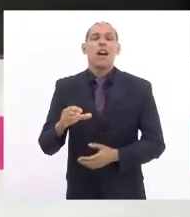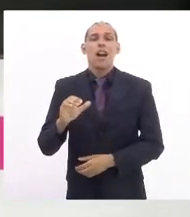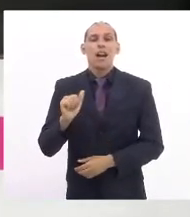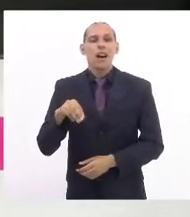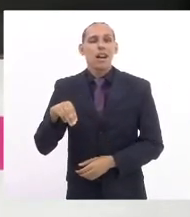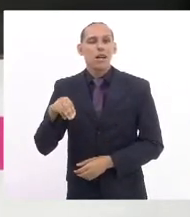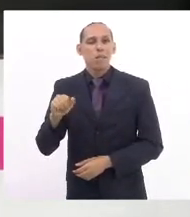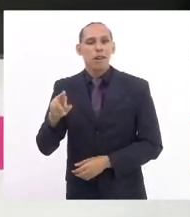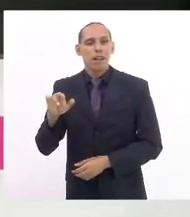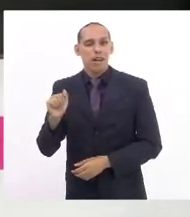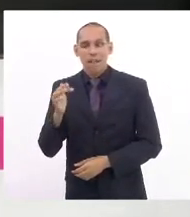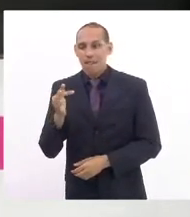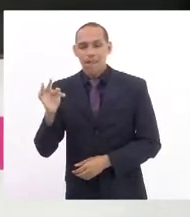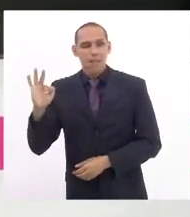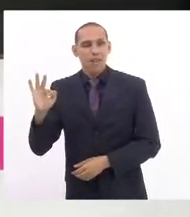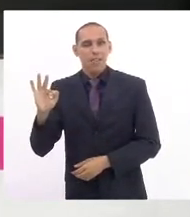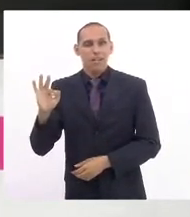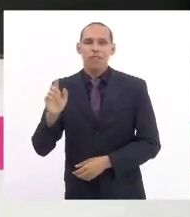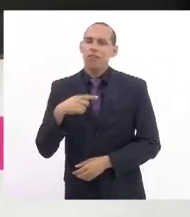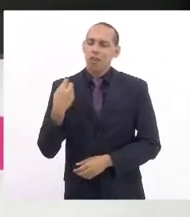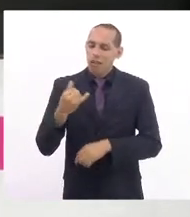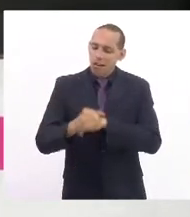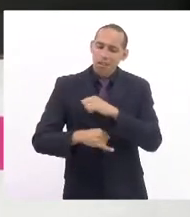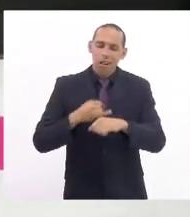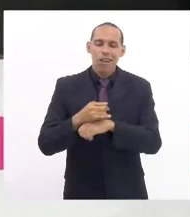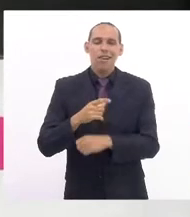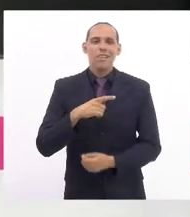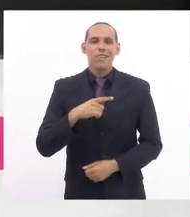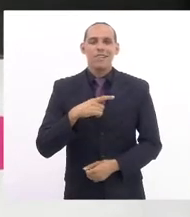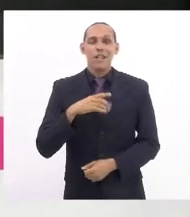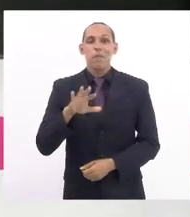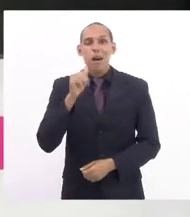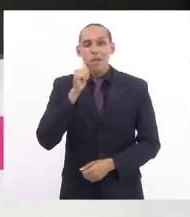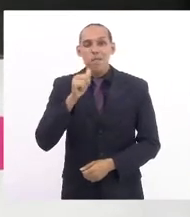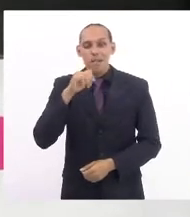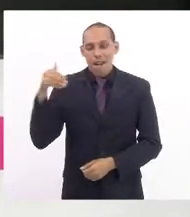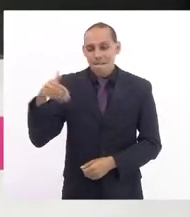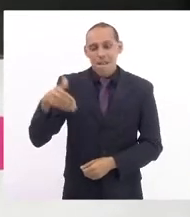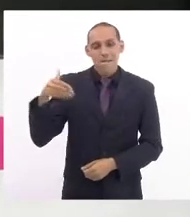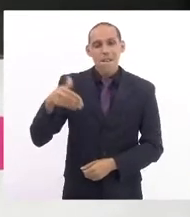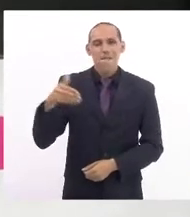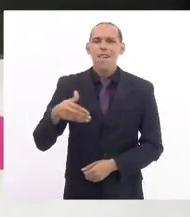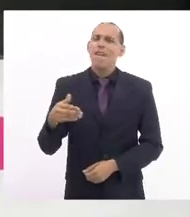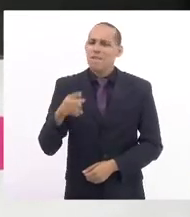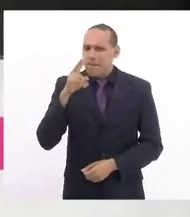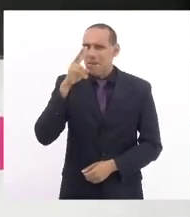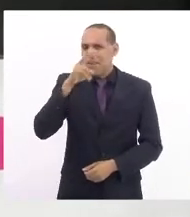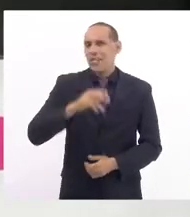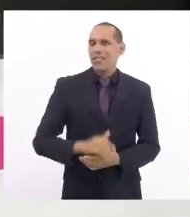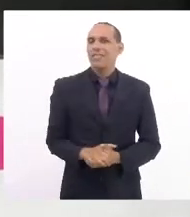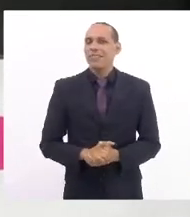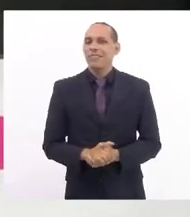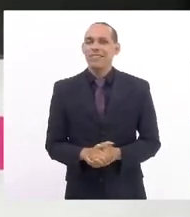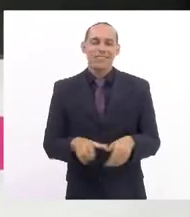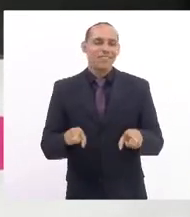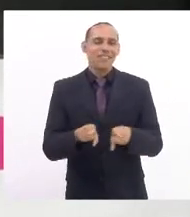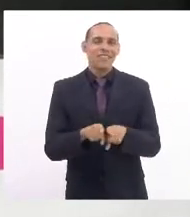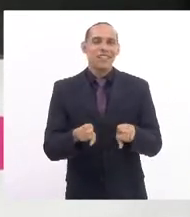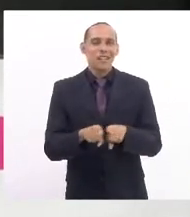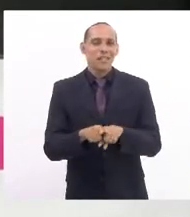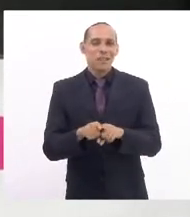sempre online, e a presença das mulheres nas sessões são maciças. Também externo aqui,